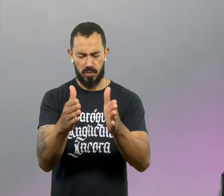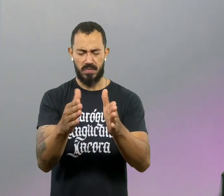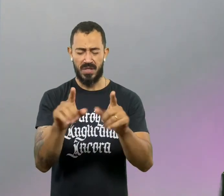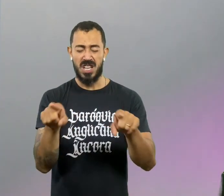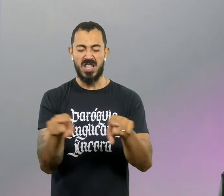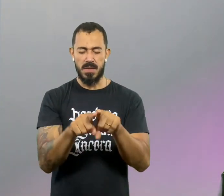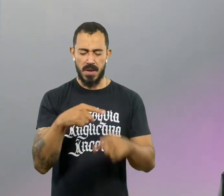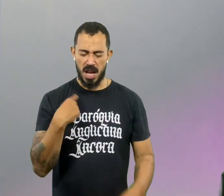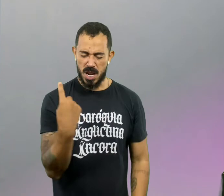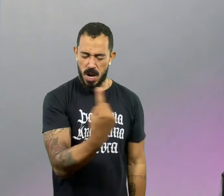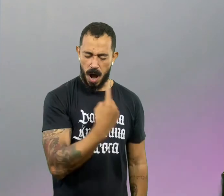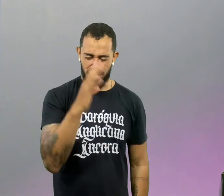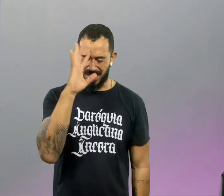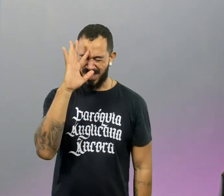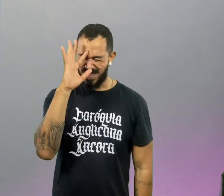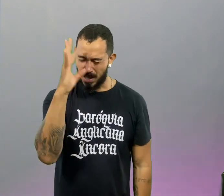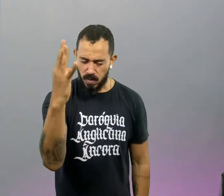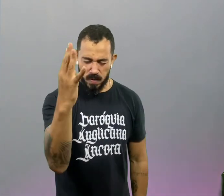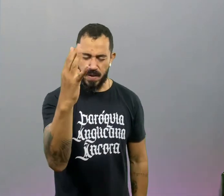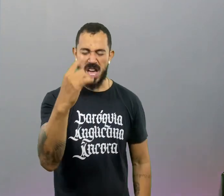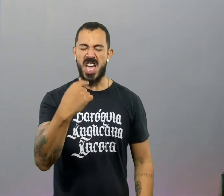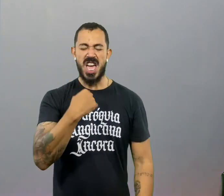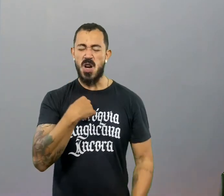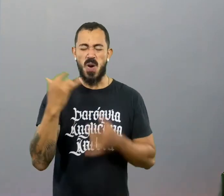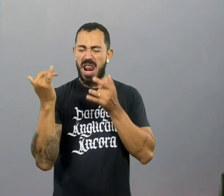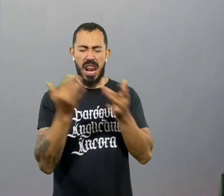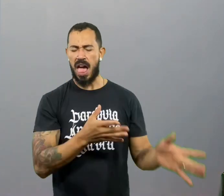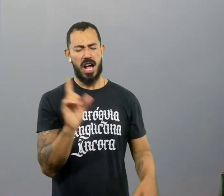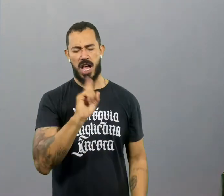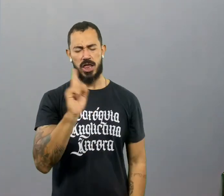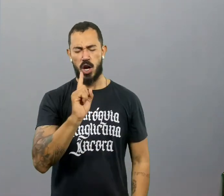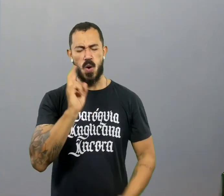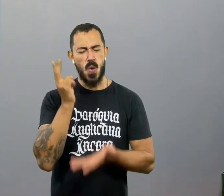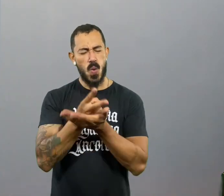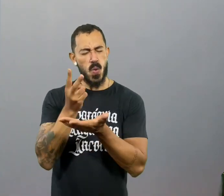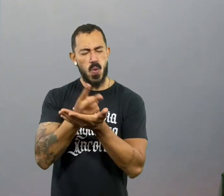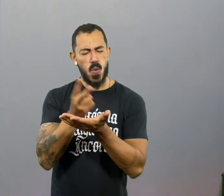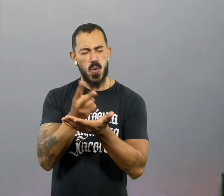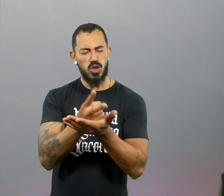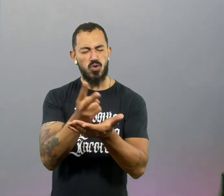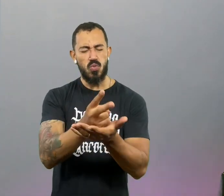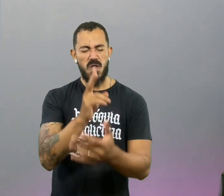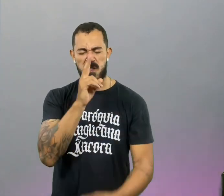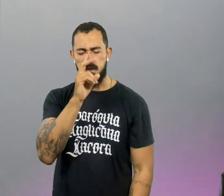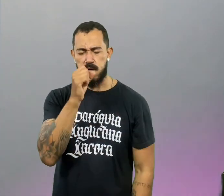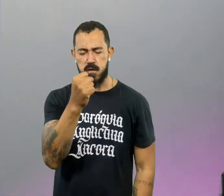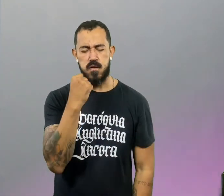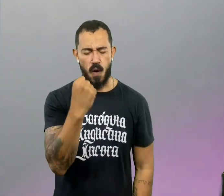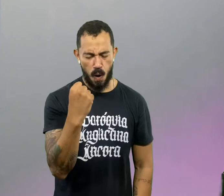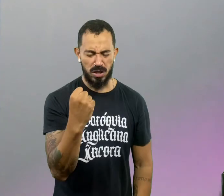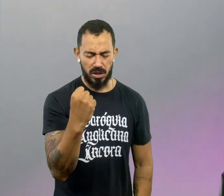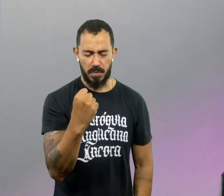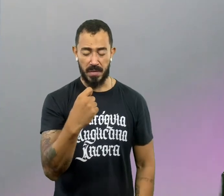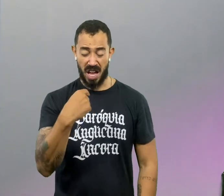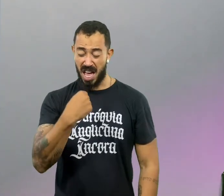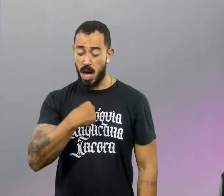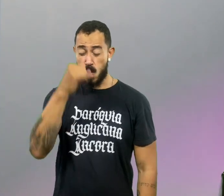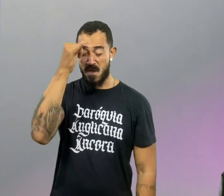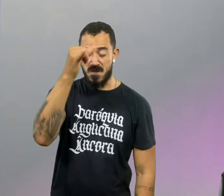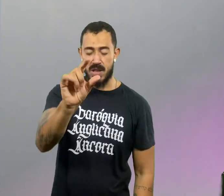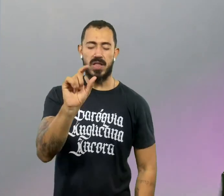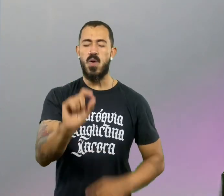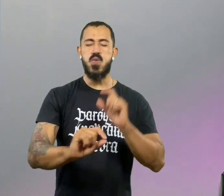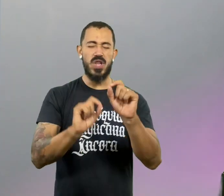E que, ao invés decidido as coisas, eu não retroceda, que eu siga em frente, para que eu possa não ser um tomo, um mécio,